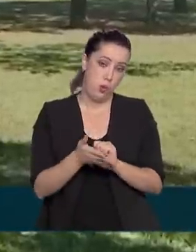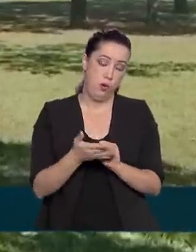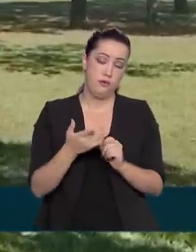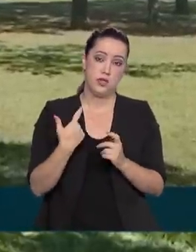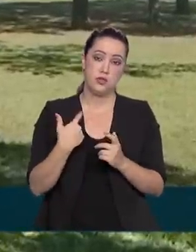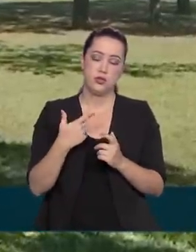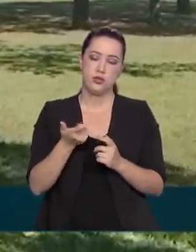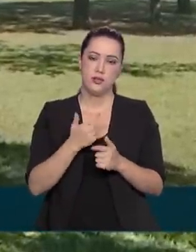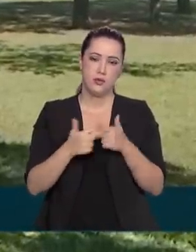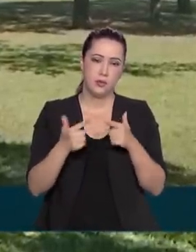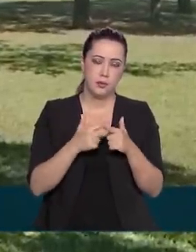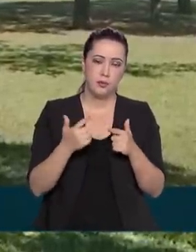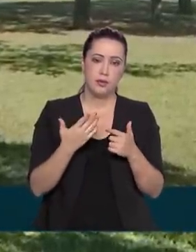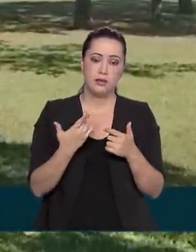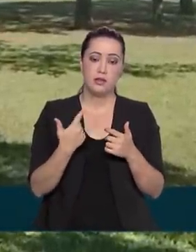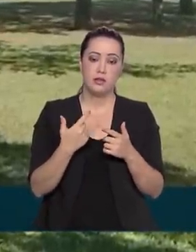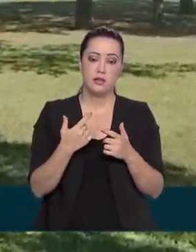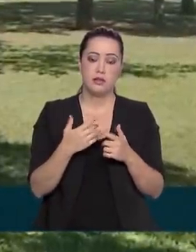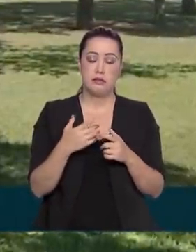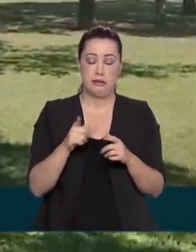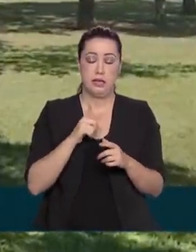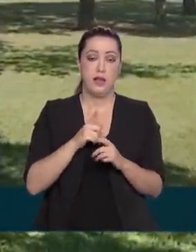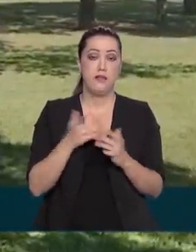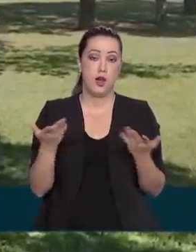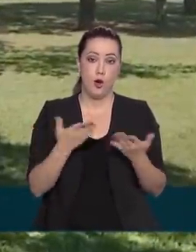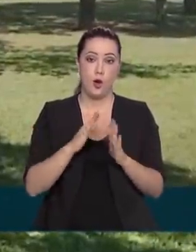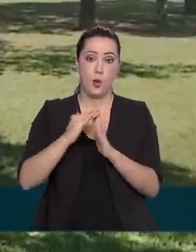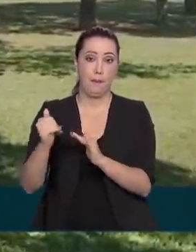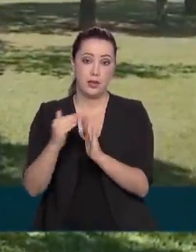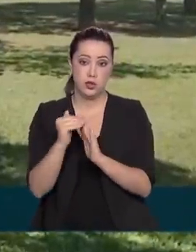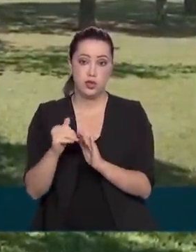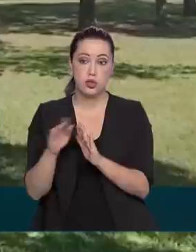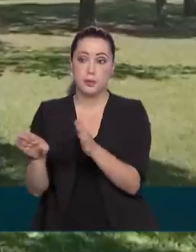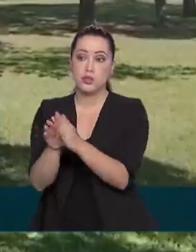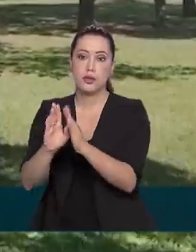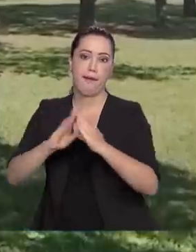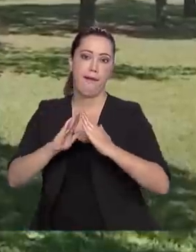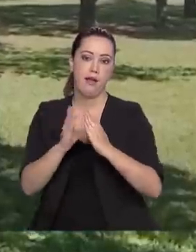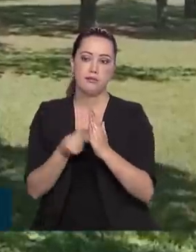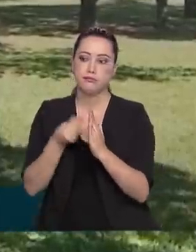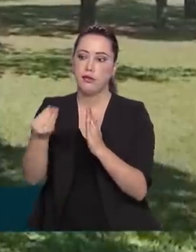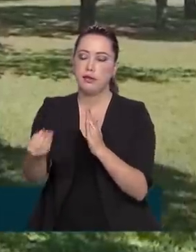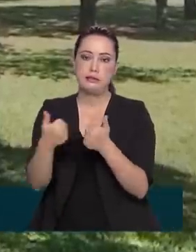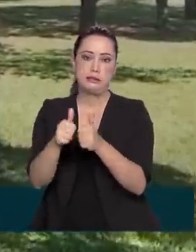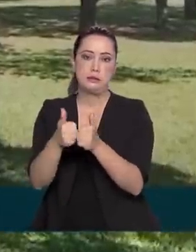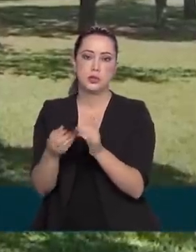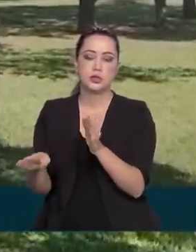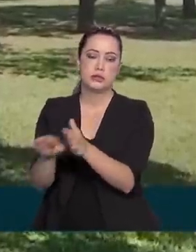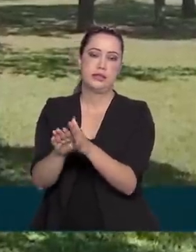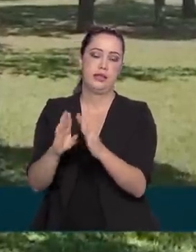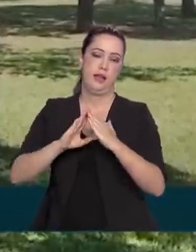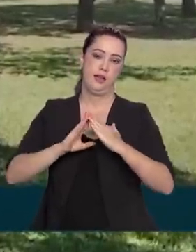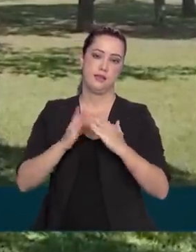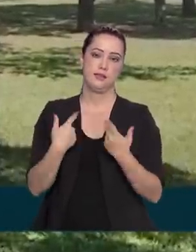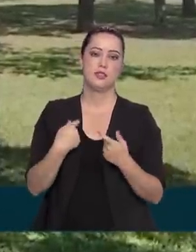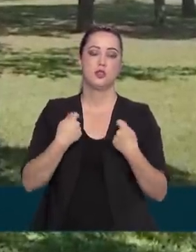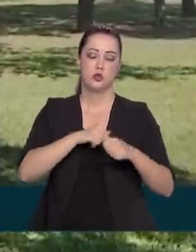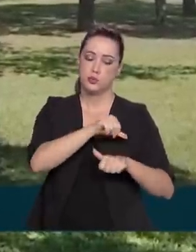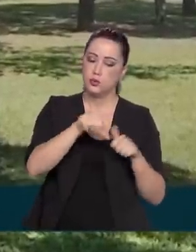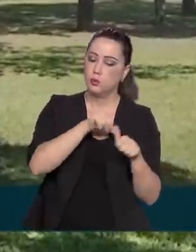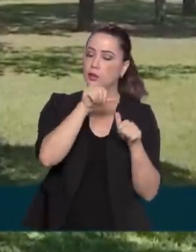muito grande no número de entregas. Então, a gente teve que se reinventar. E,